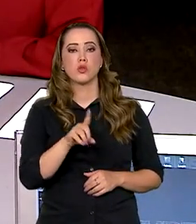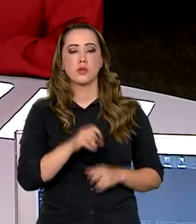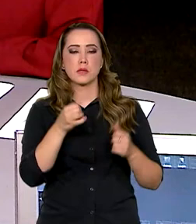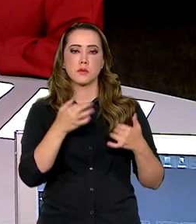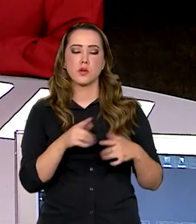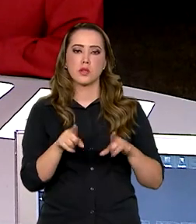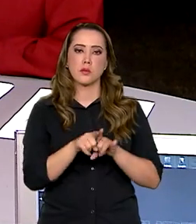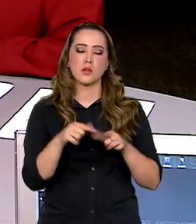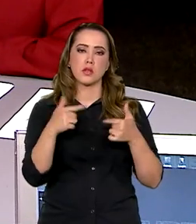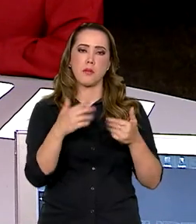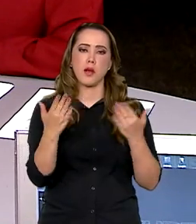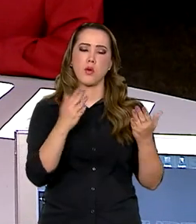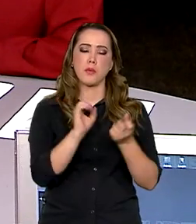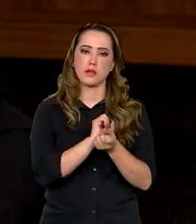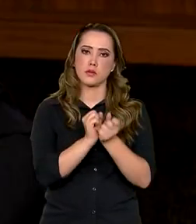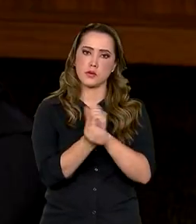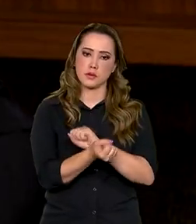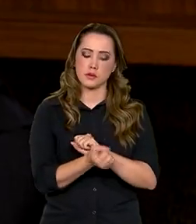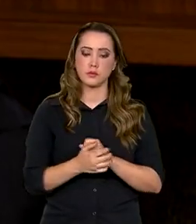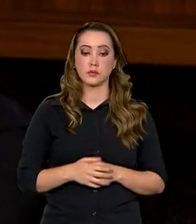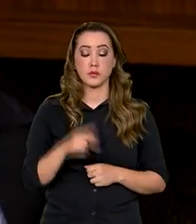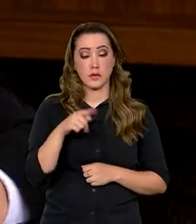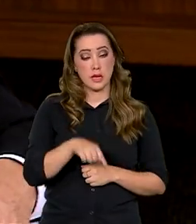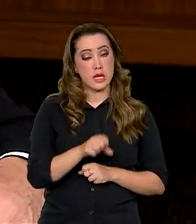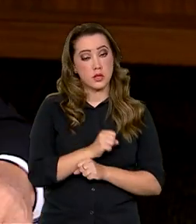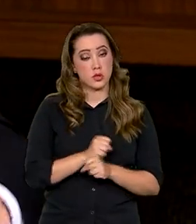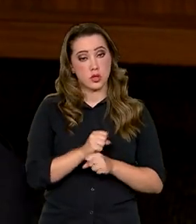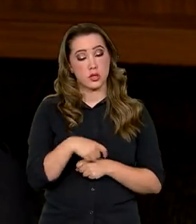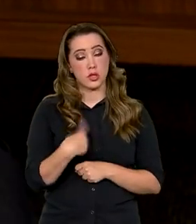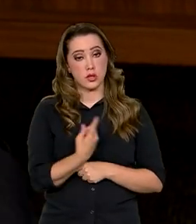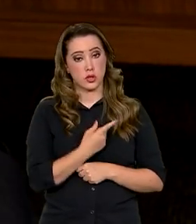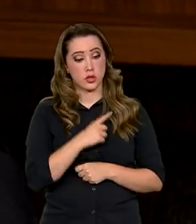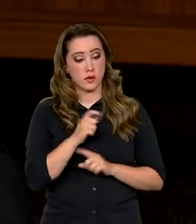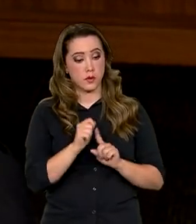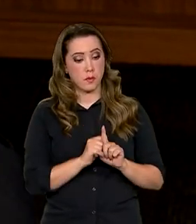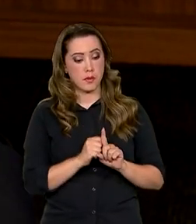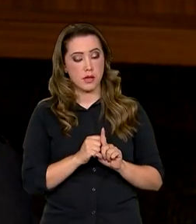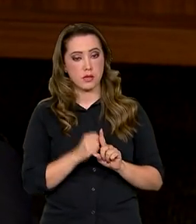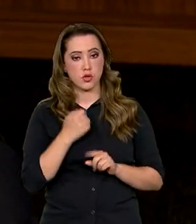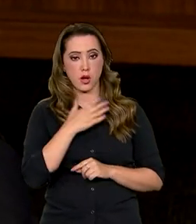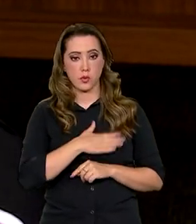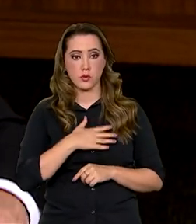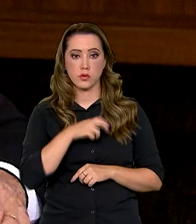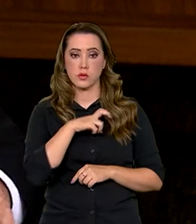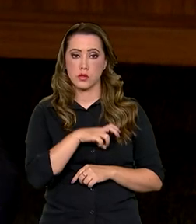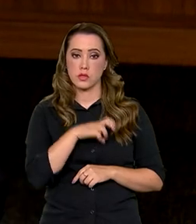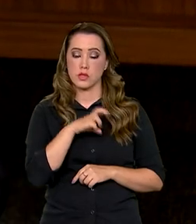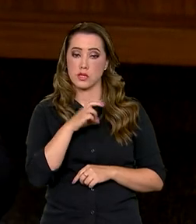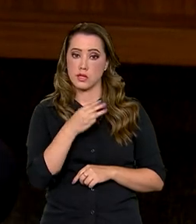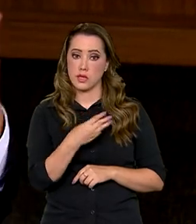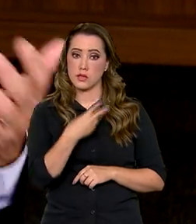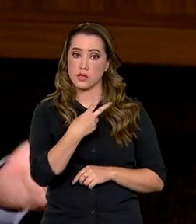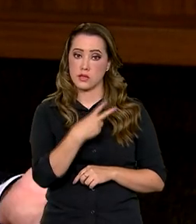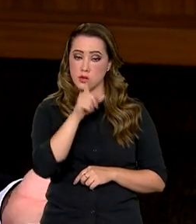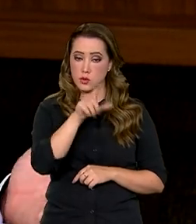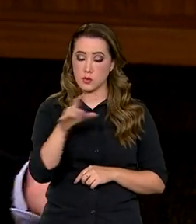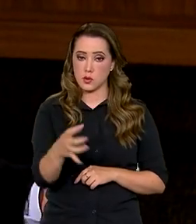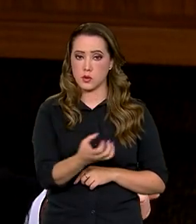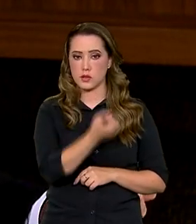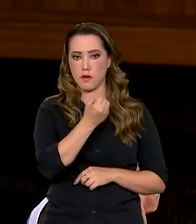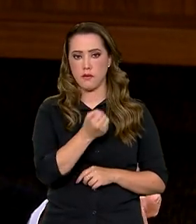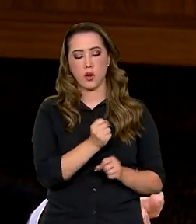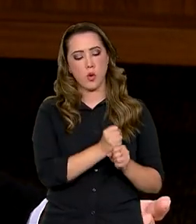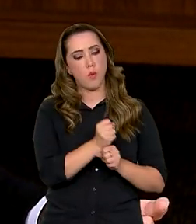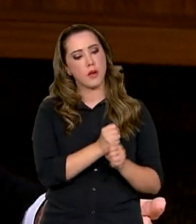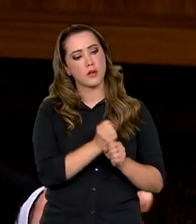combate ao trabalho análogo à escravidão. Esse ano, nós tivemos, no mês de agosto, 532 resgate. A soma de, no